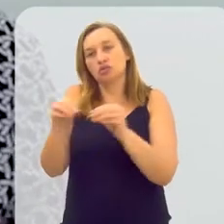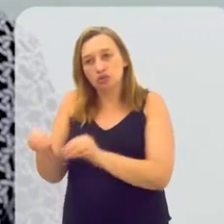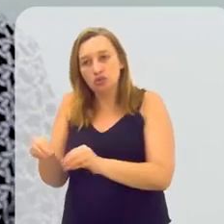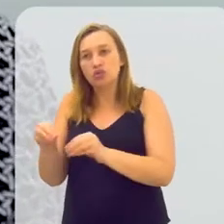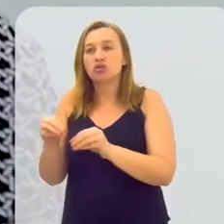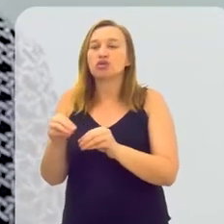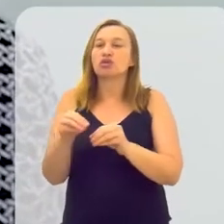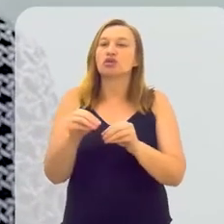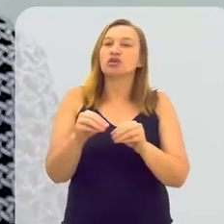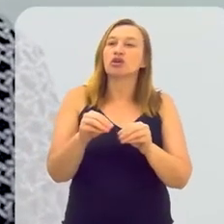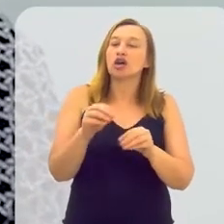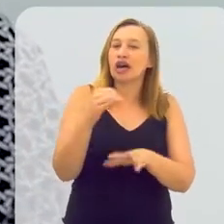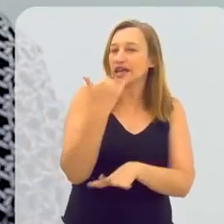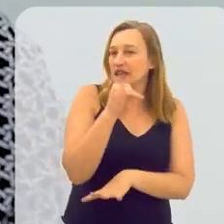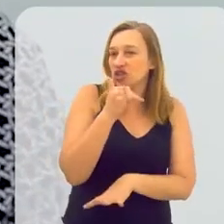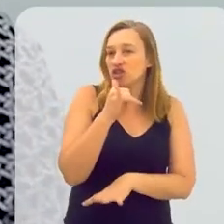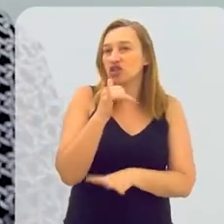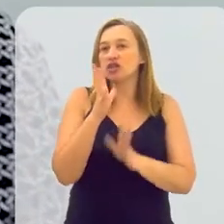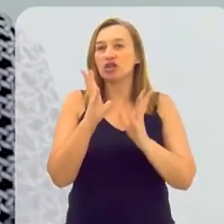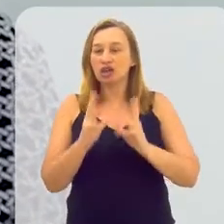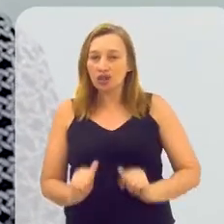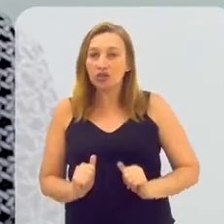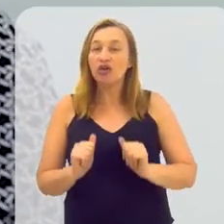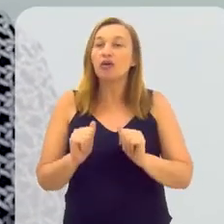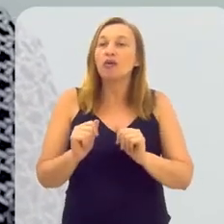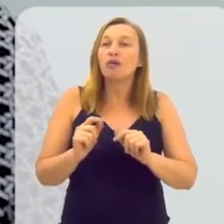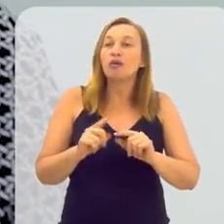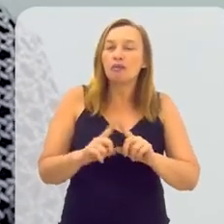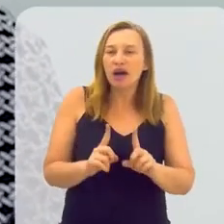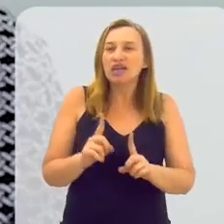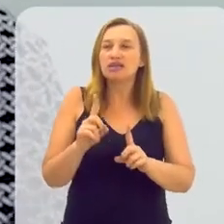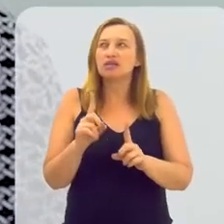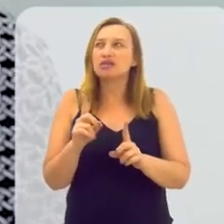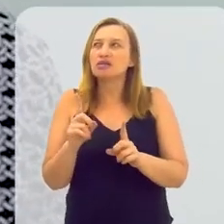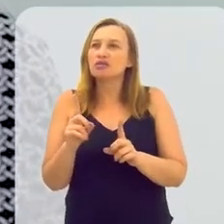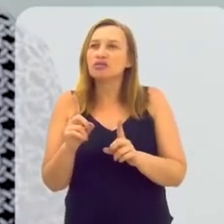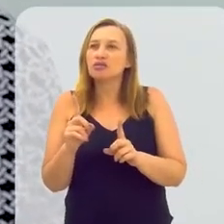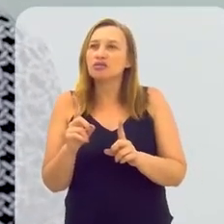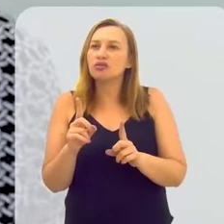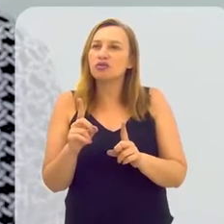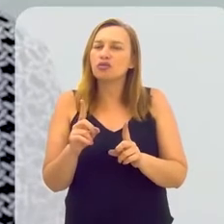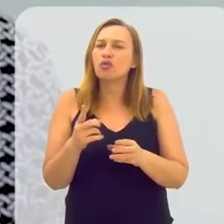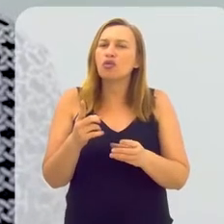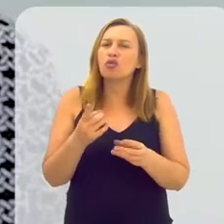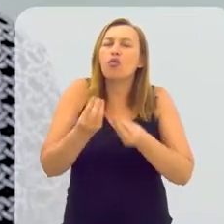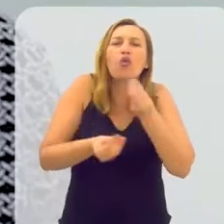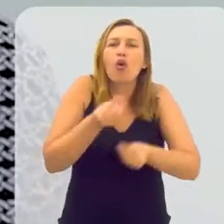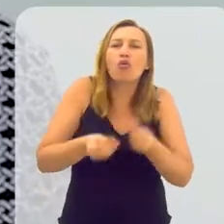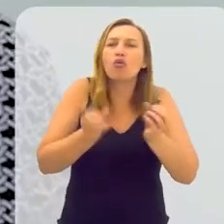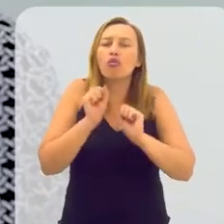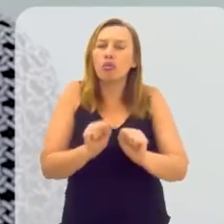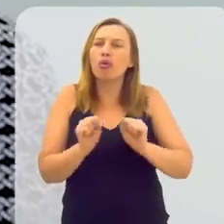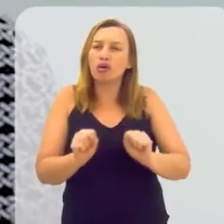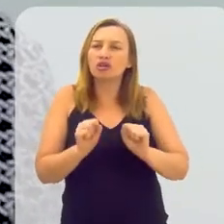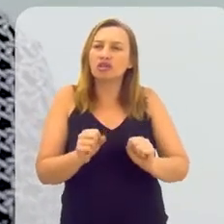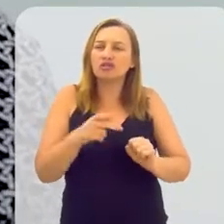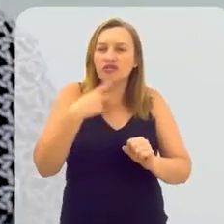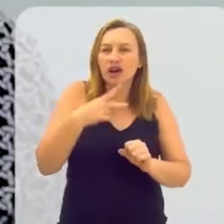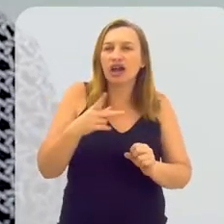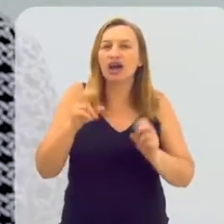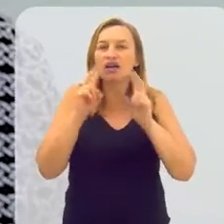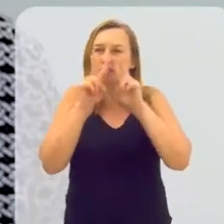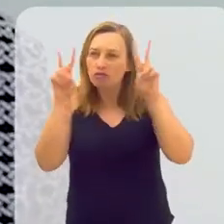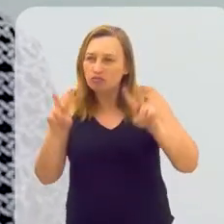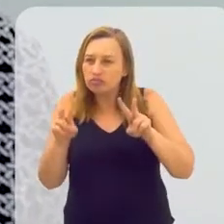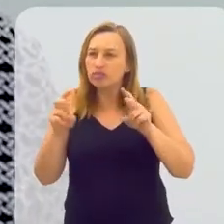transição, que opte pelas energias renováveis. Isso foi considerado? como que a gente pode se posicionar, na verdade,